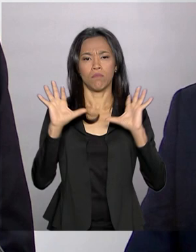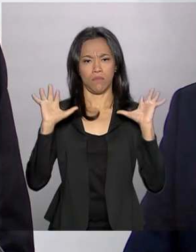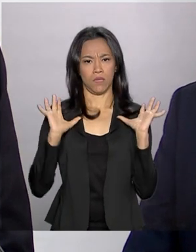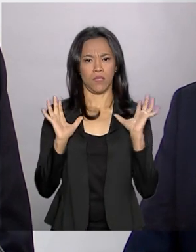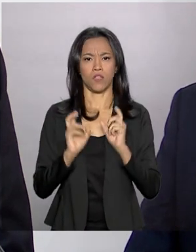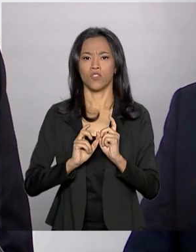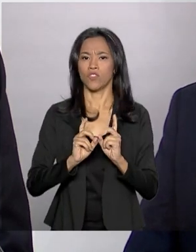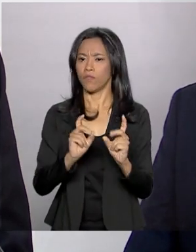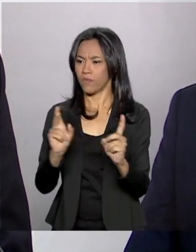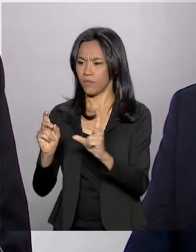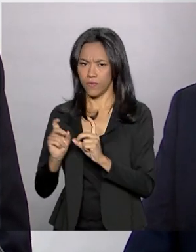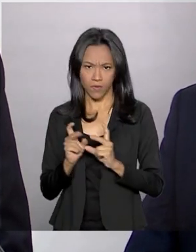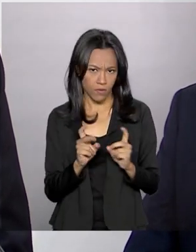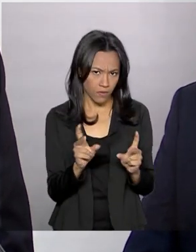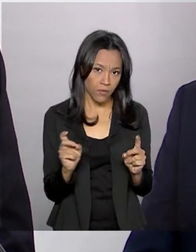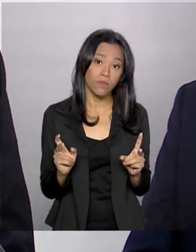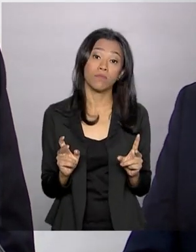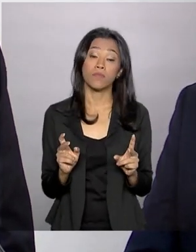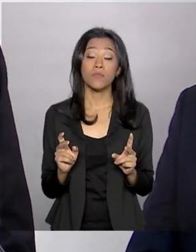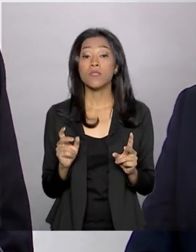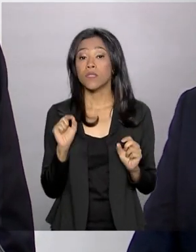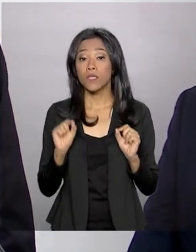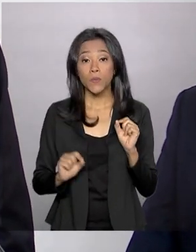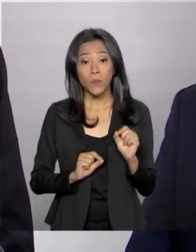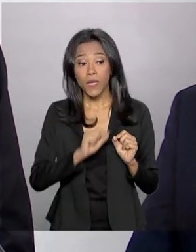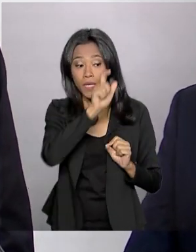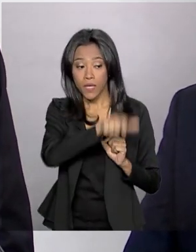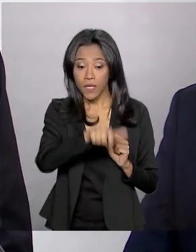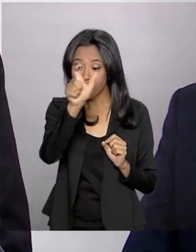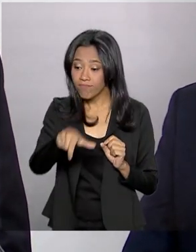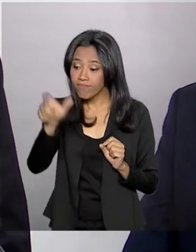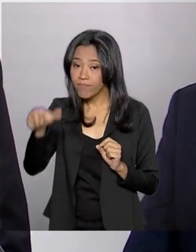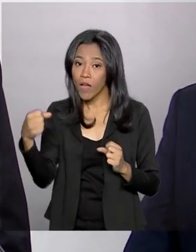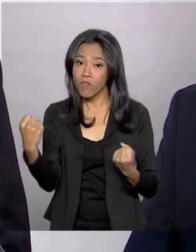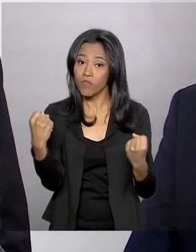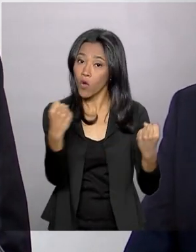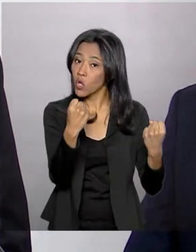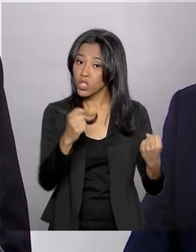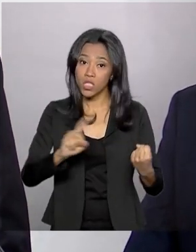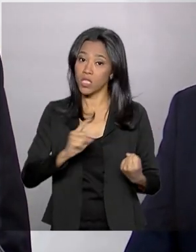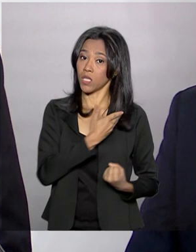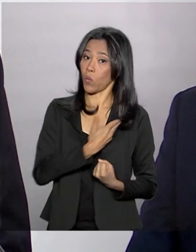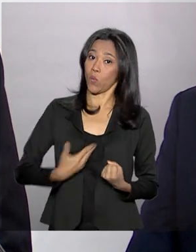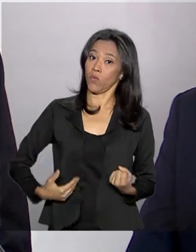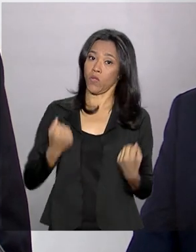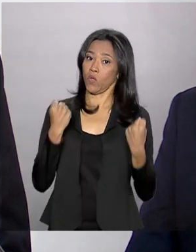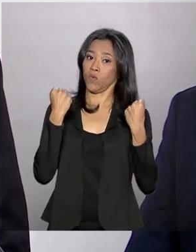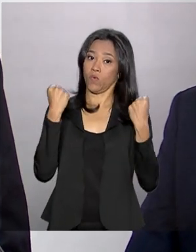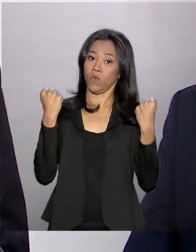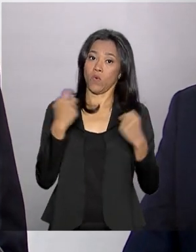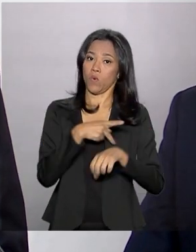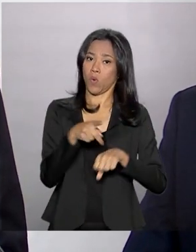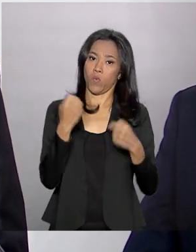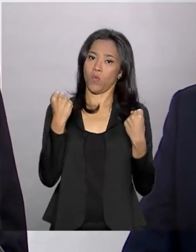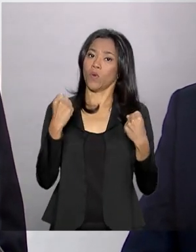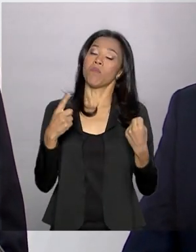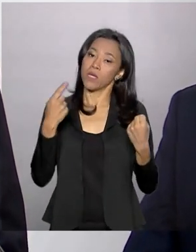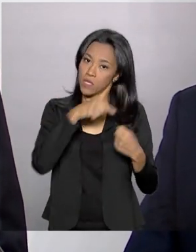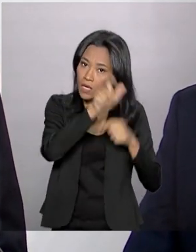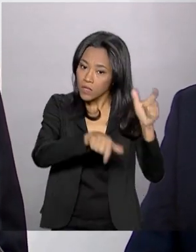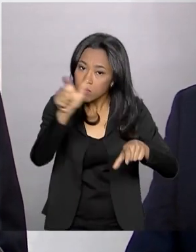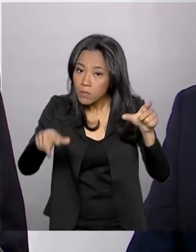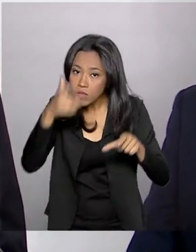onde o indivíduo é forte e não o Estado, e que nós podemos sonhar com democracia,